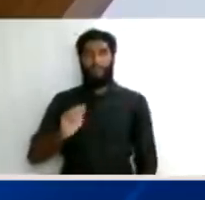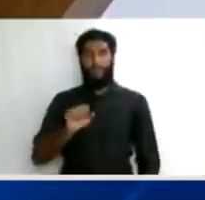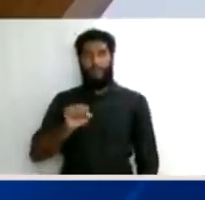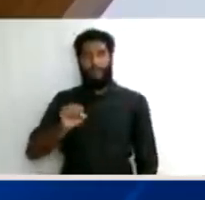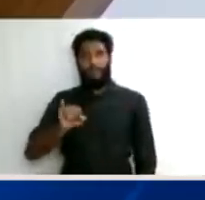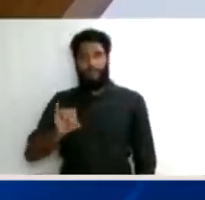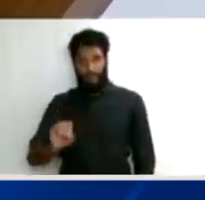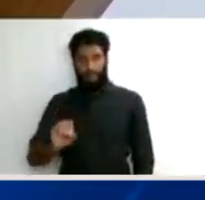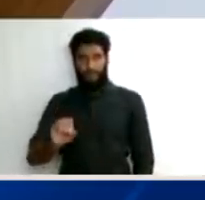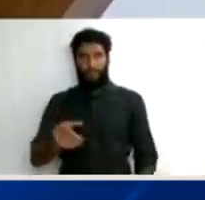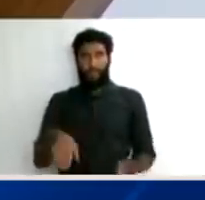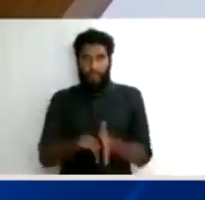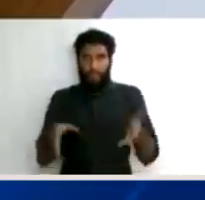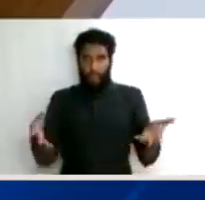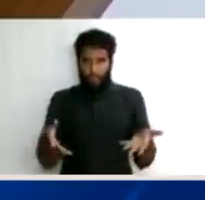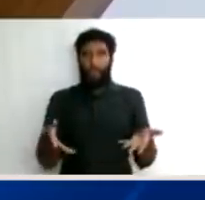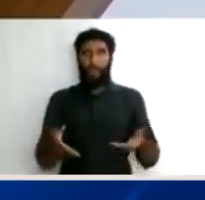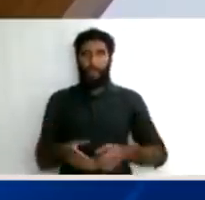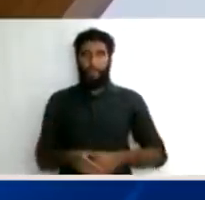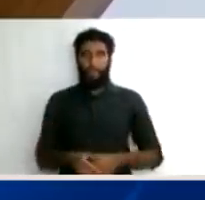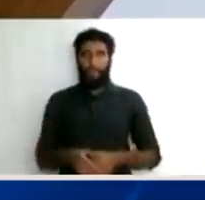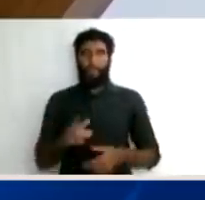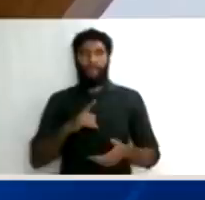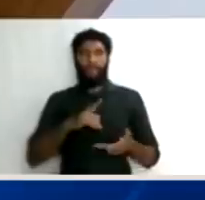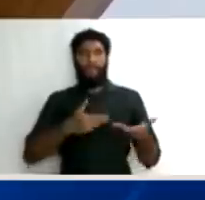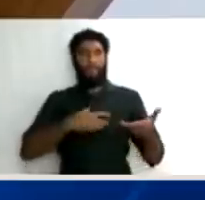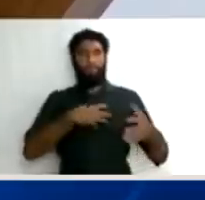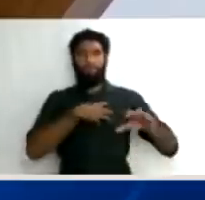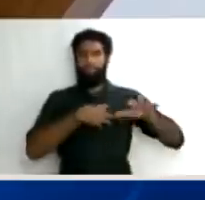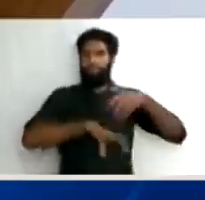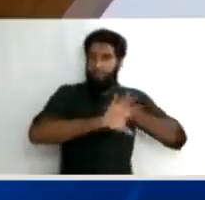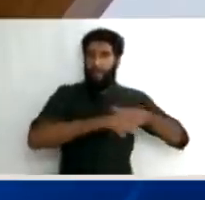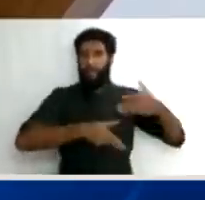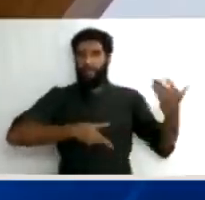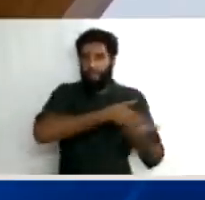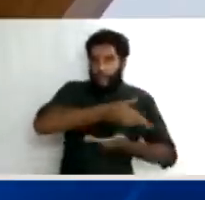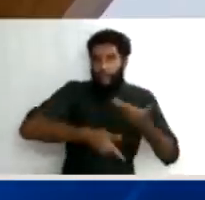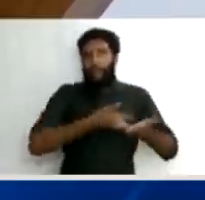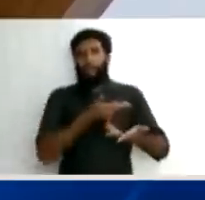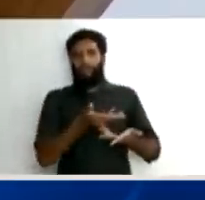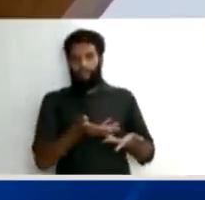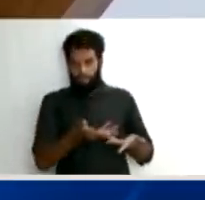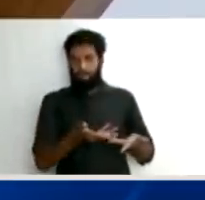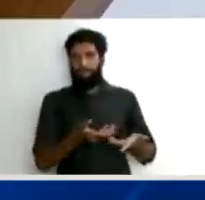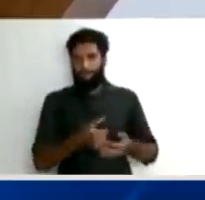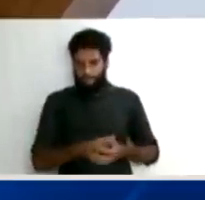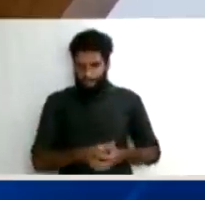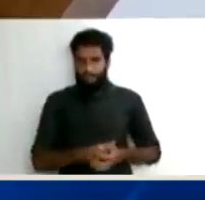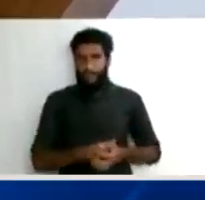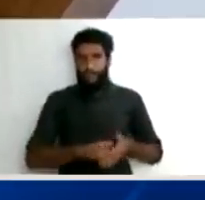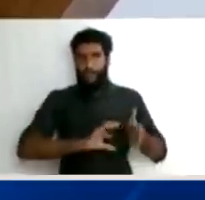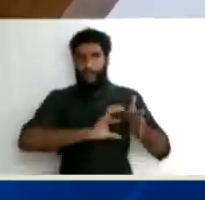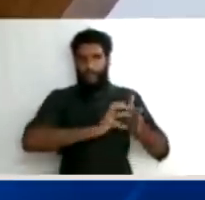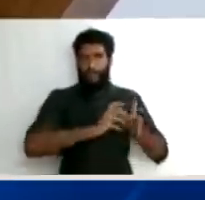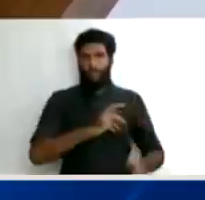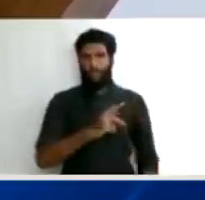usual, não vou dizer que é ilegal, mas não é algo usual, não é algo comum, é algo que eu nunca vi em